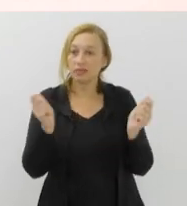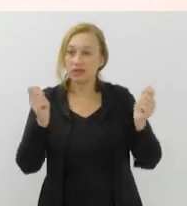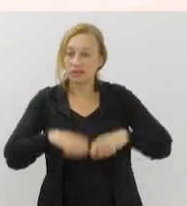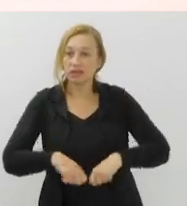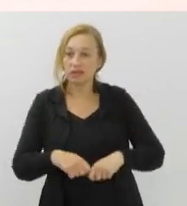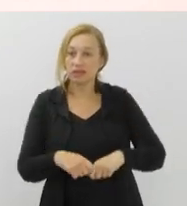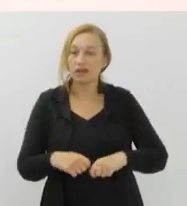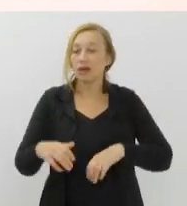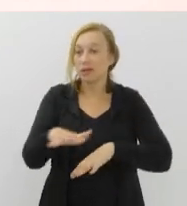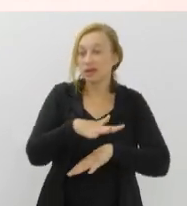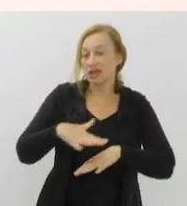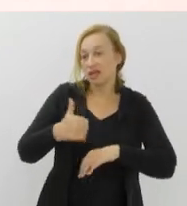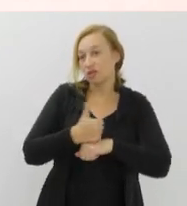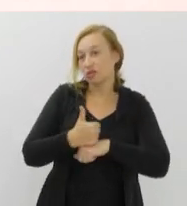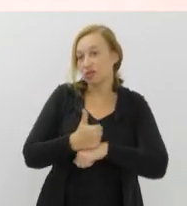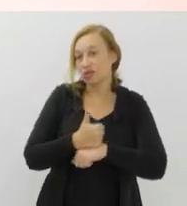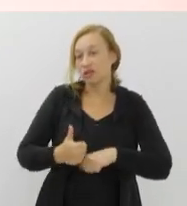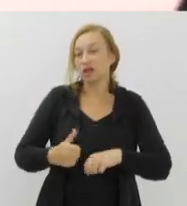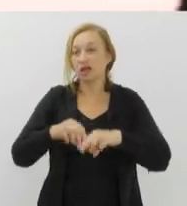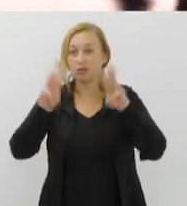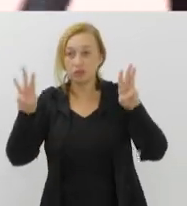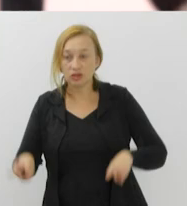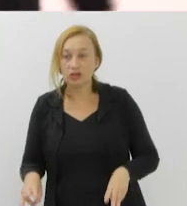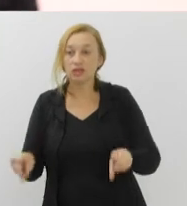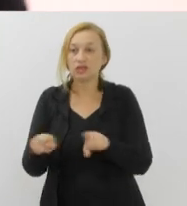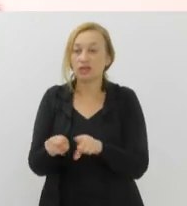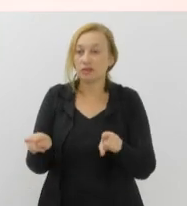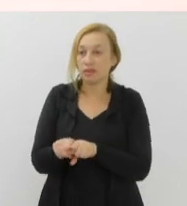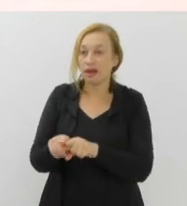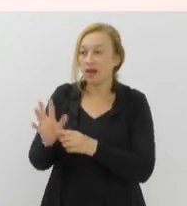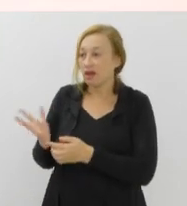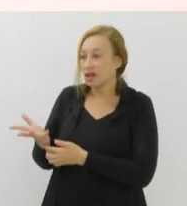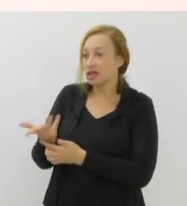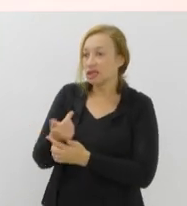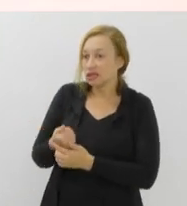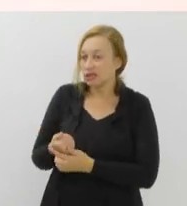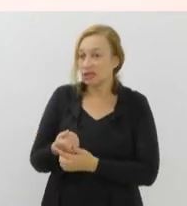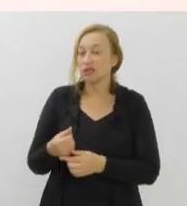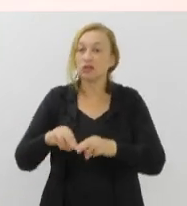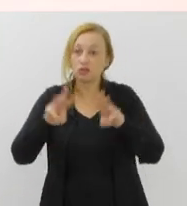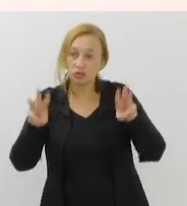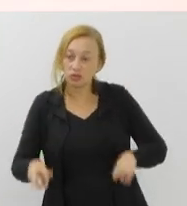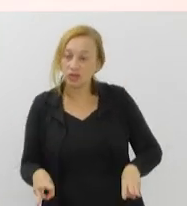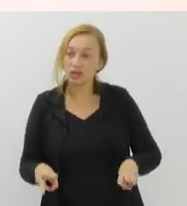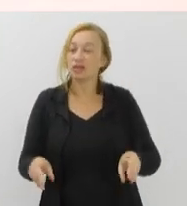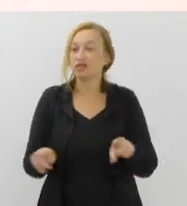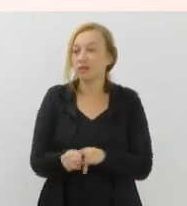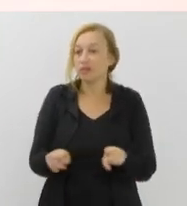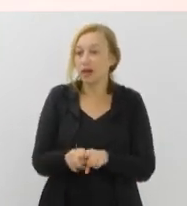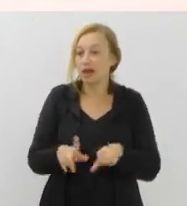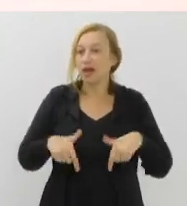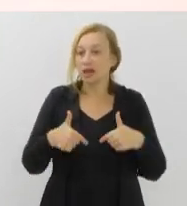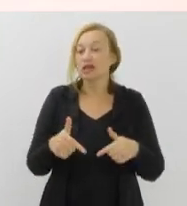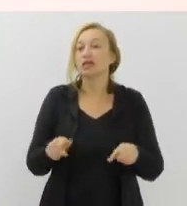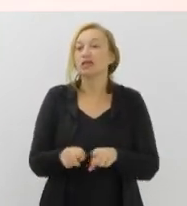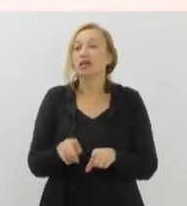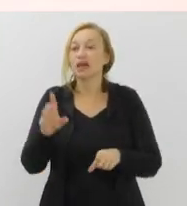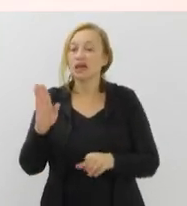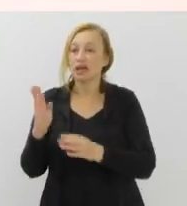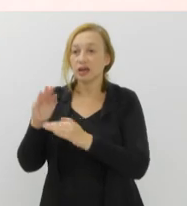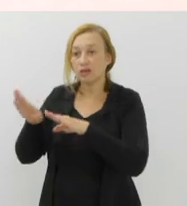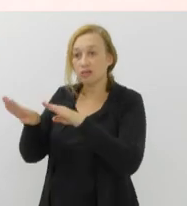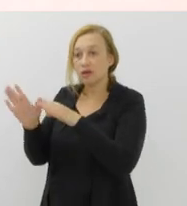profissionais de museus. As residências artísticas, que os museus também se ocupam disso. E nessa categoria estão previstos